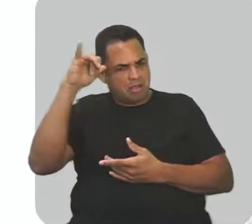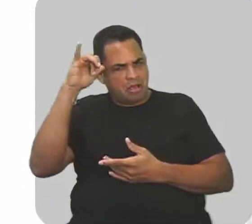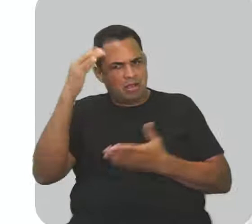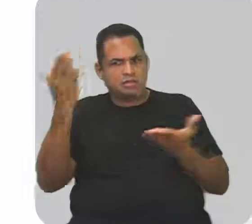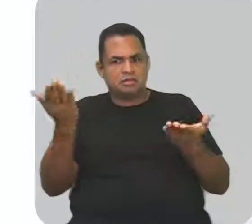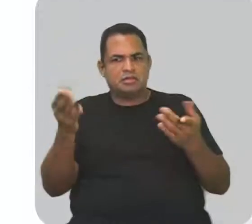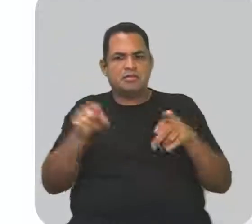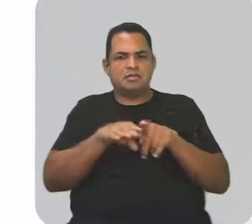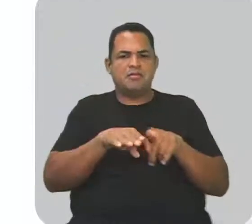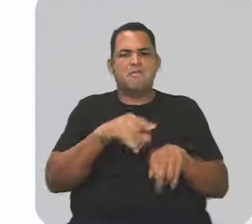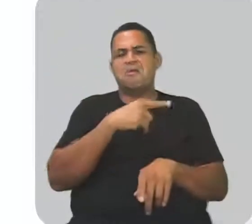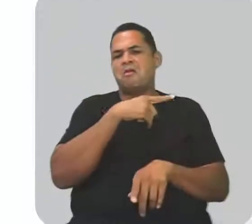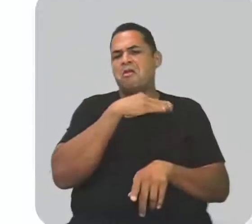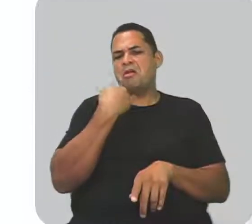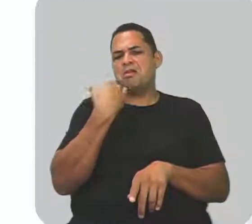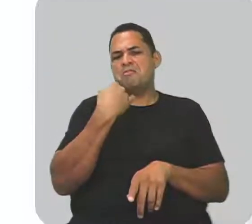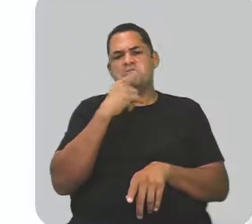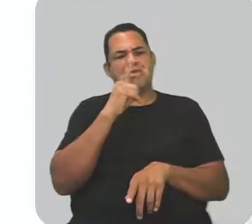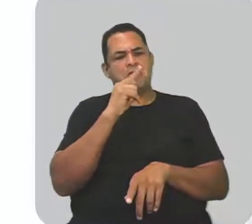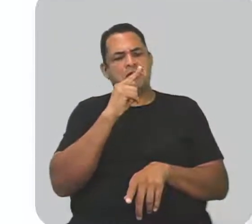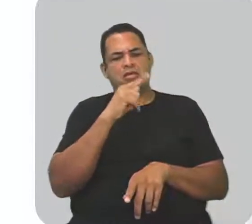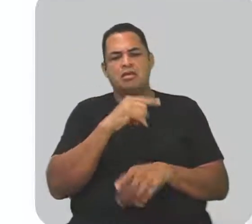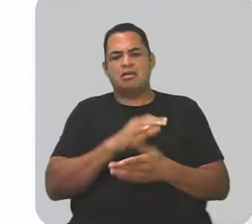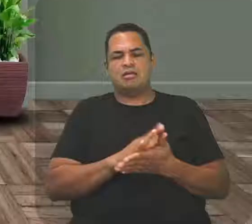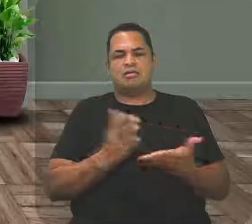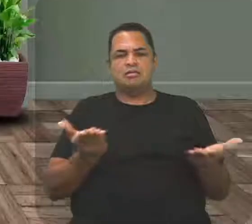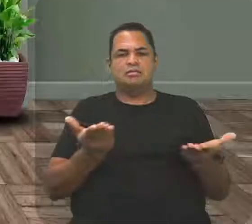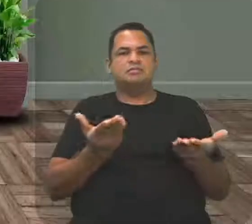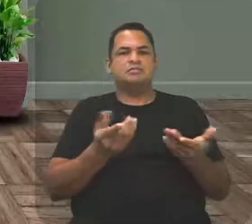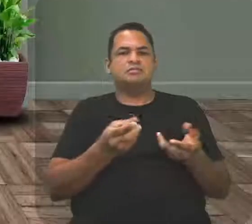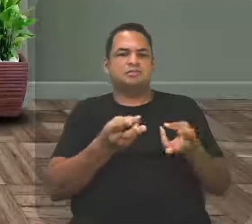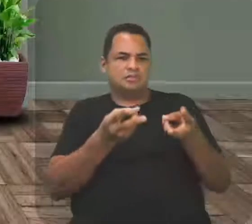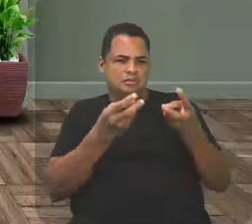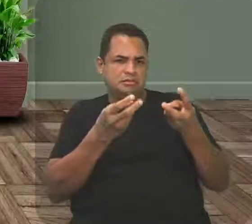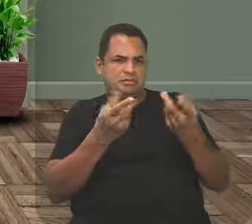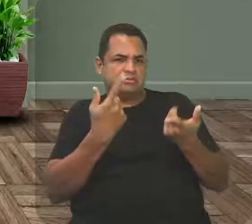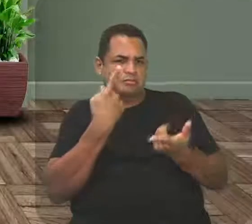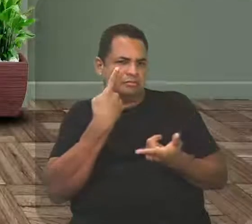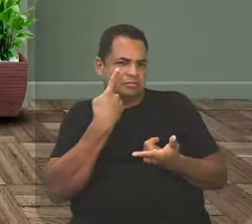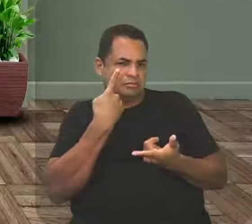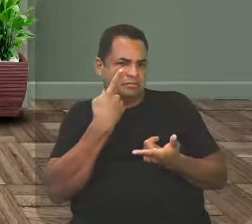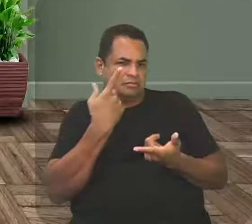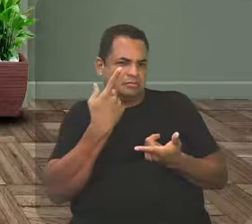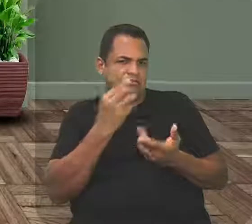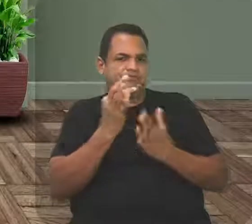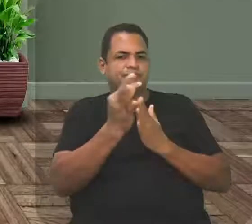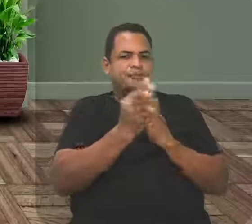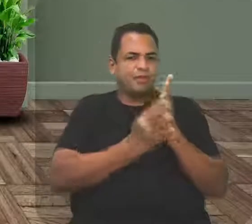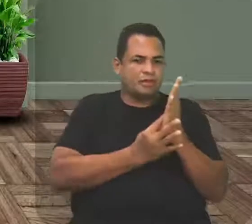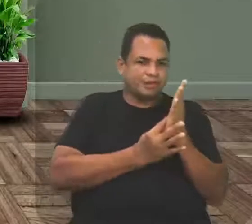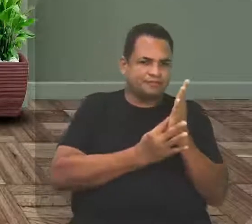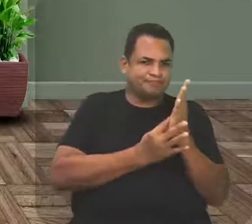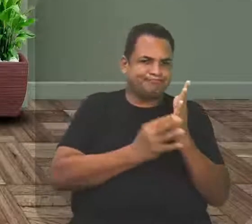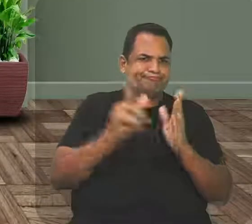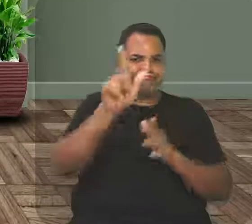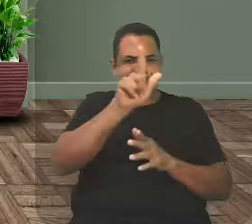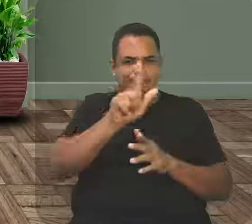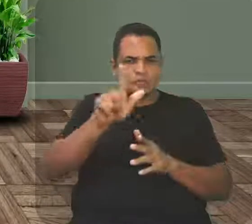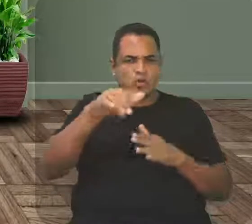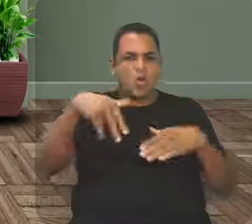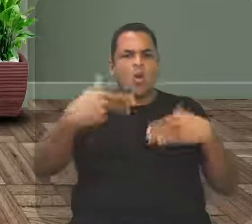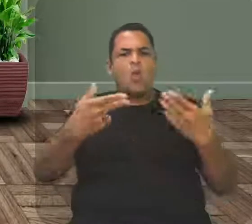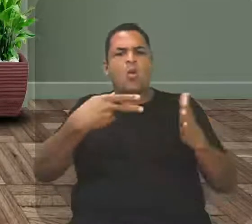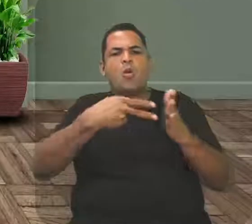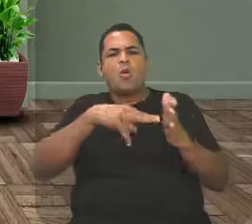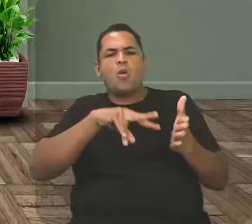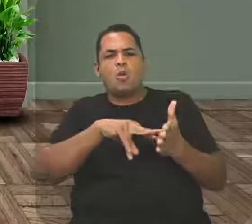Beleza. Antes da análise aí, claro que você, aluno, já vai ter que responder texto literário. Qual aí esse sentido?